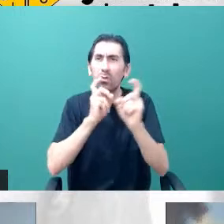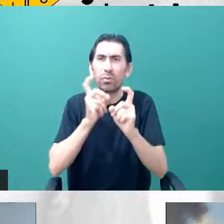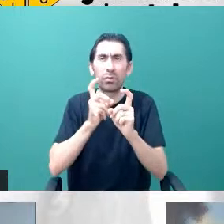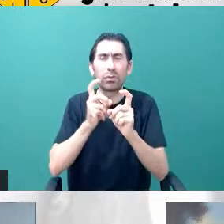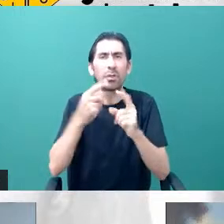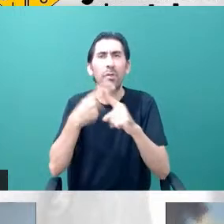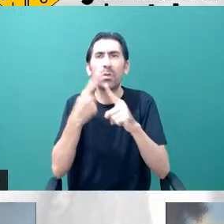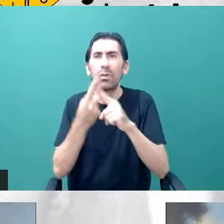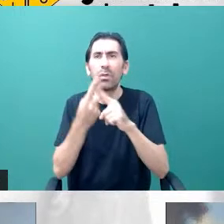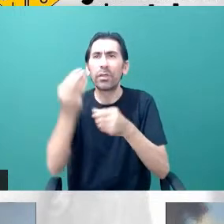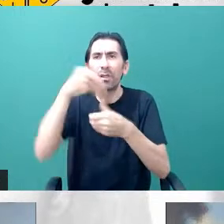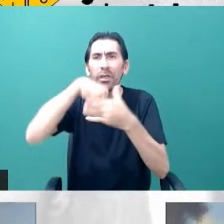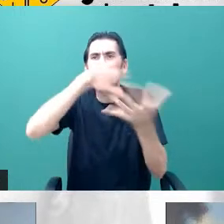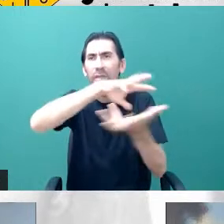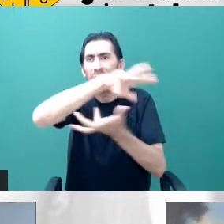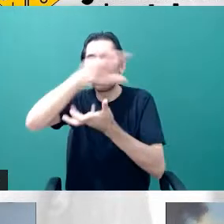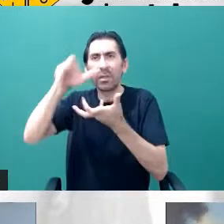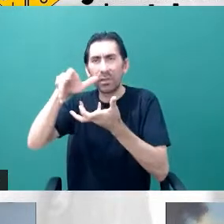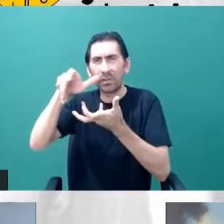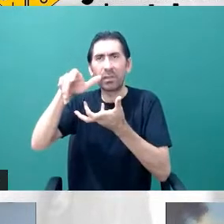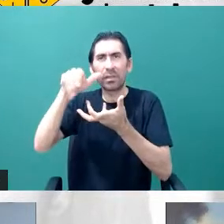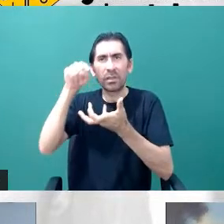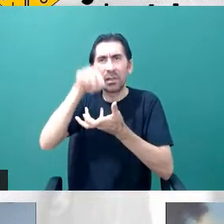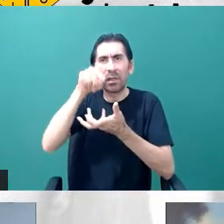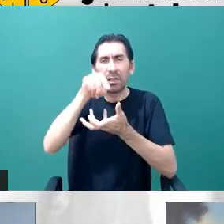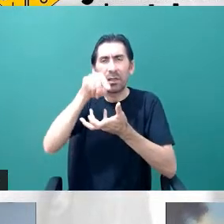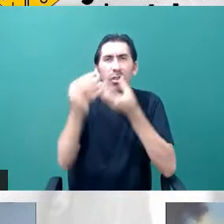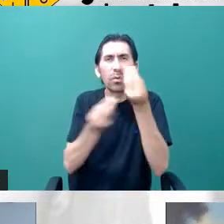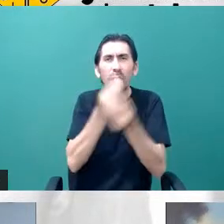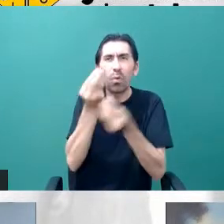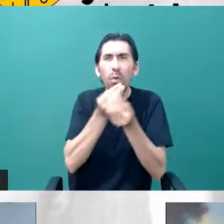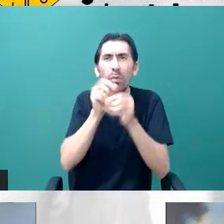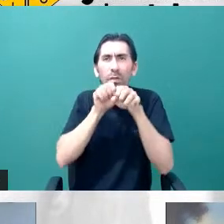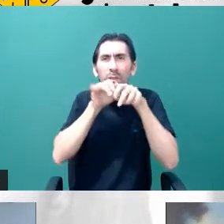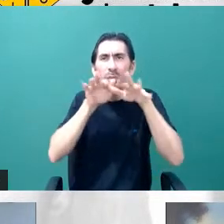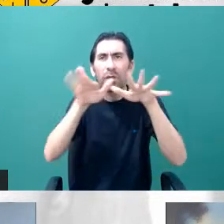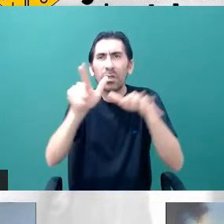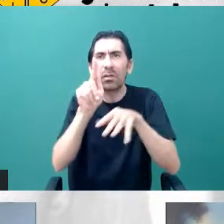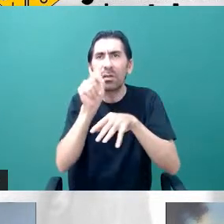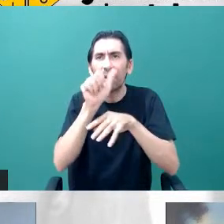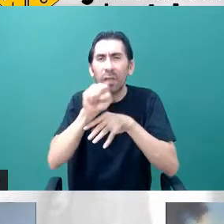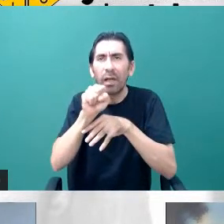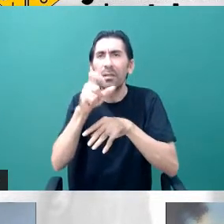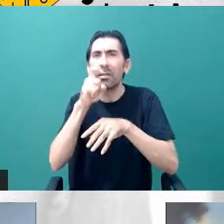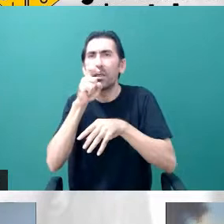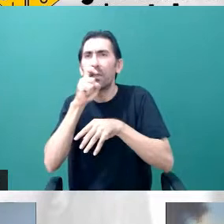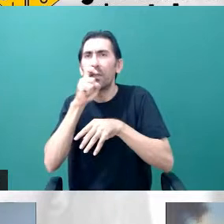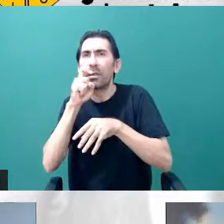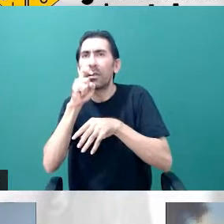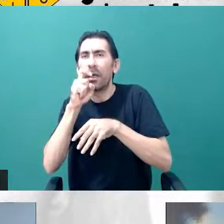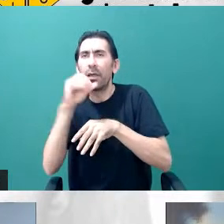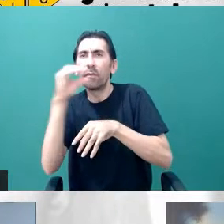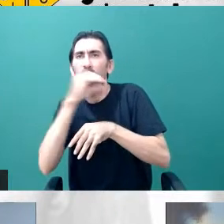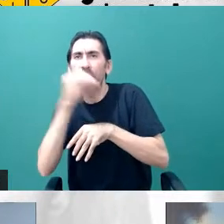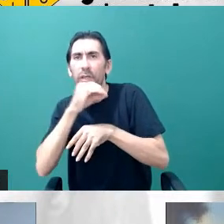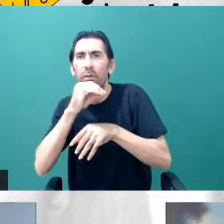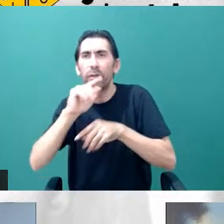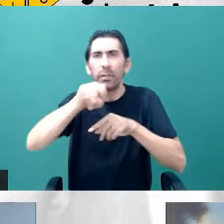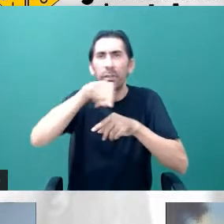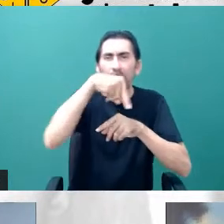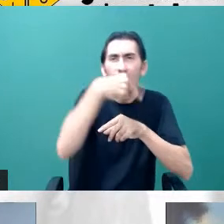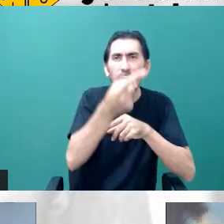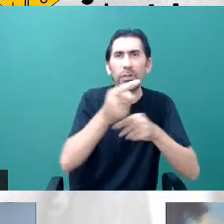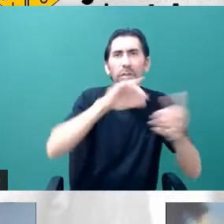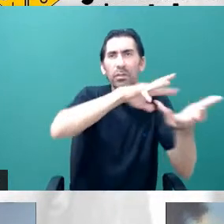muito alta. Então, tem muito mais o efeito do gás, que o gás torna-se cada vez mais quente, e a interação entre as galáxias também.